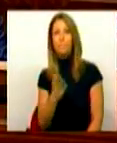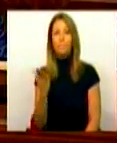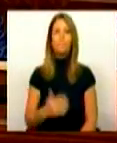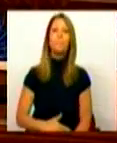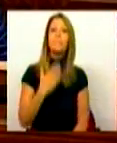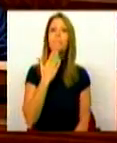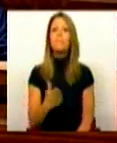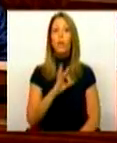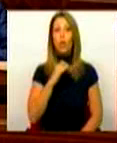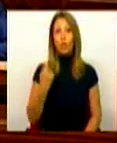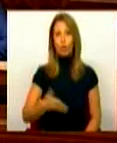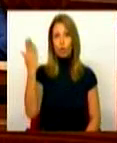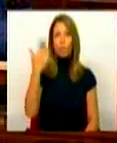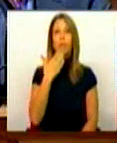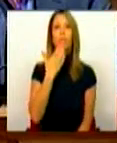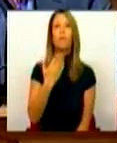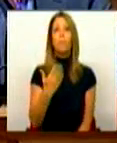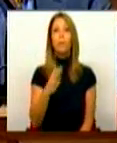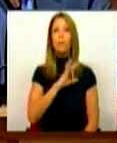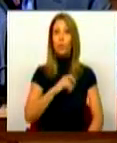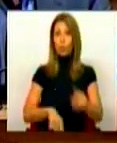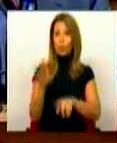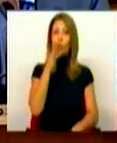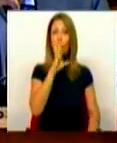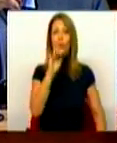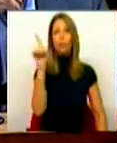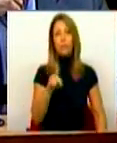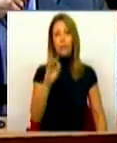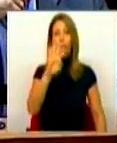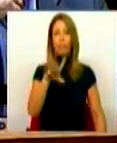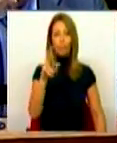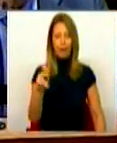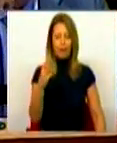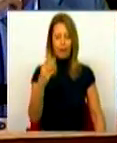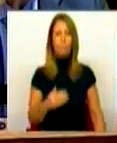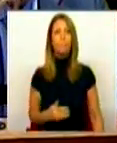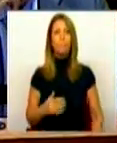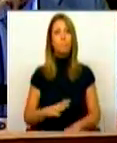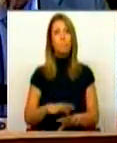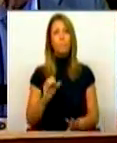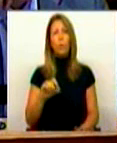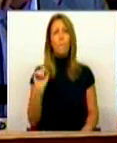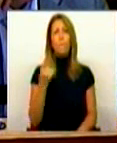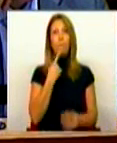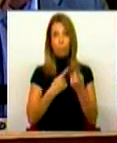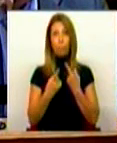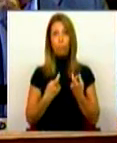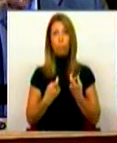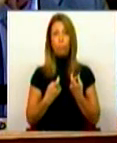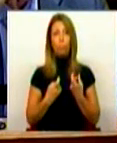Muito obrigado, Sr. Presidente, muito obrigado, Sr. Deputado José Luís Ferreira. Quanto à primeira questão,